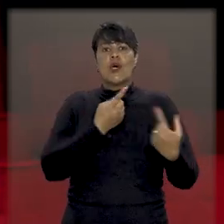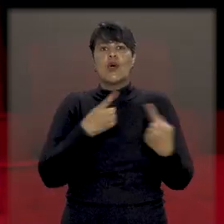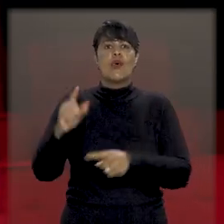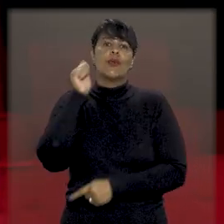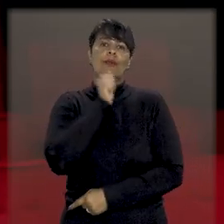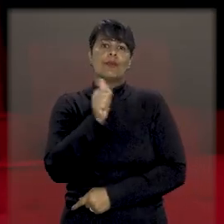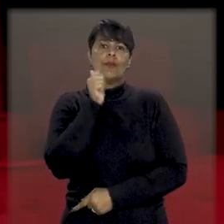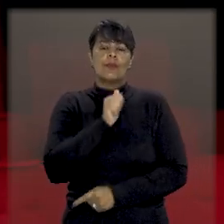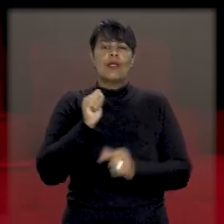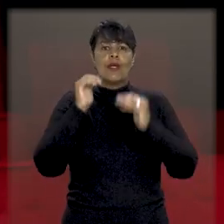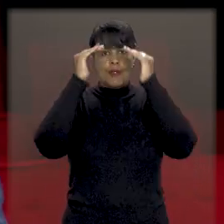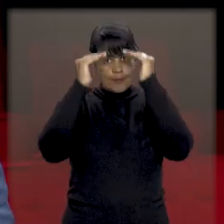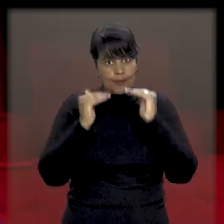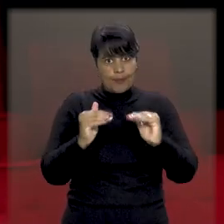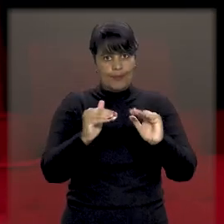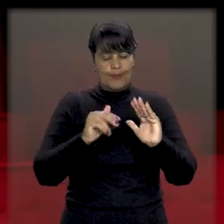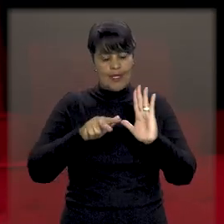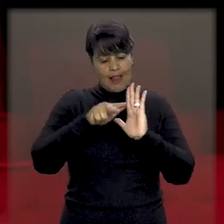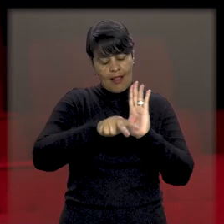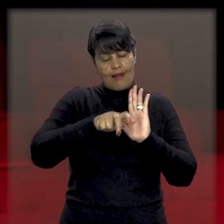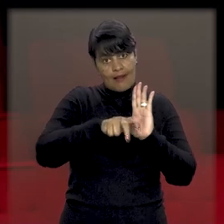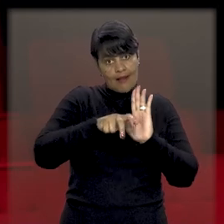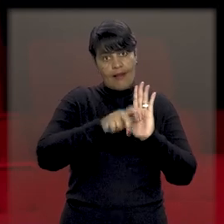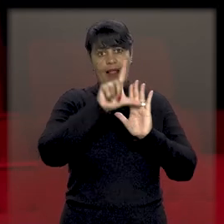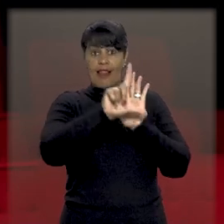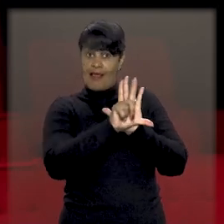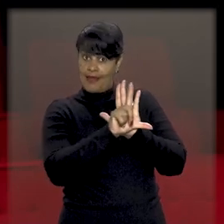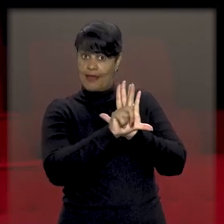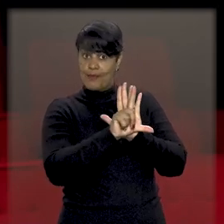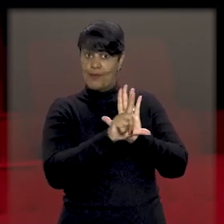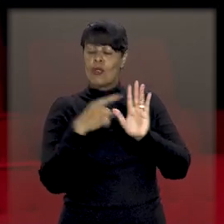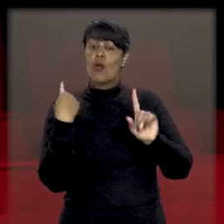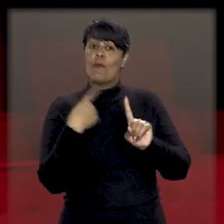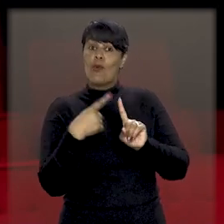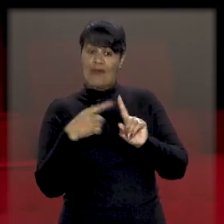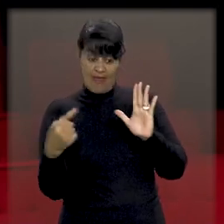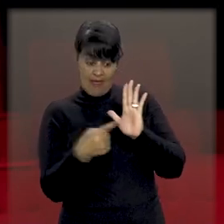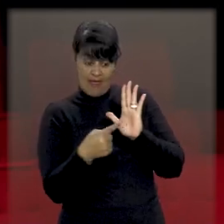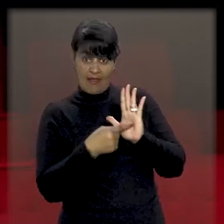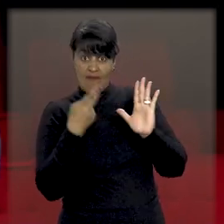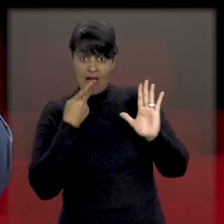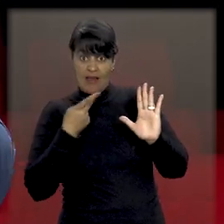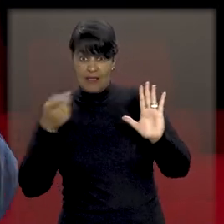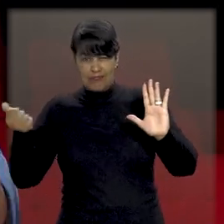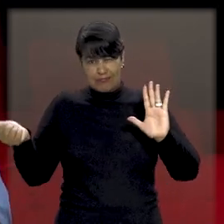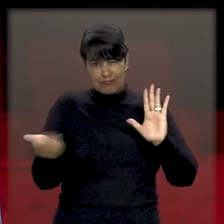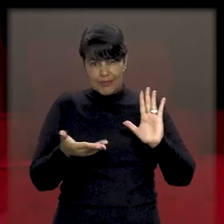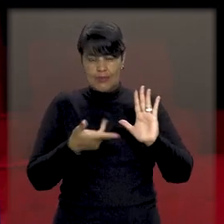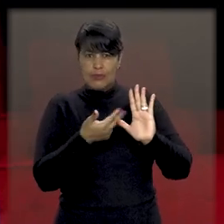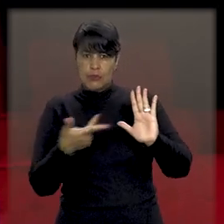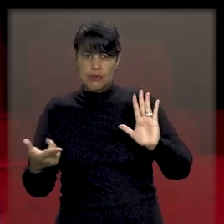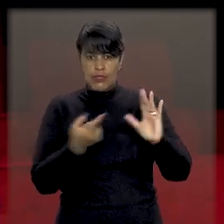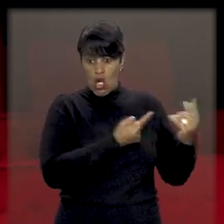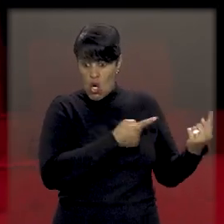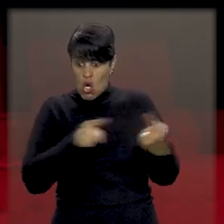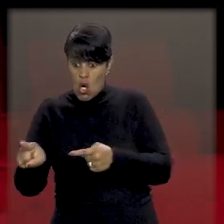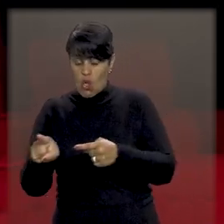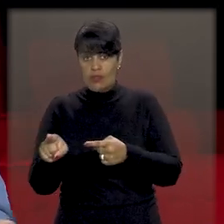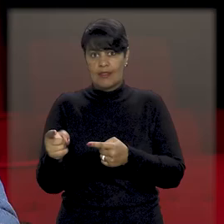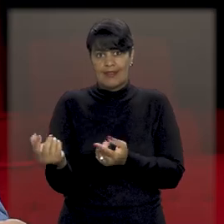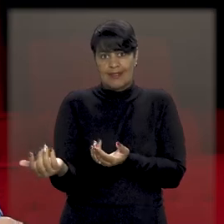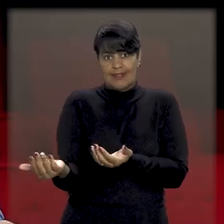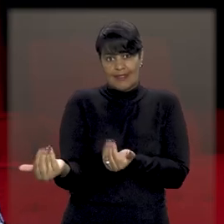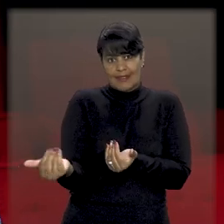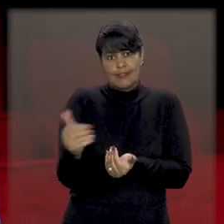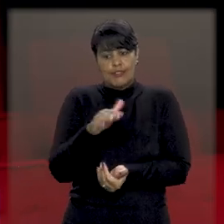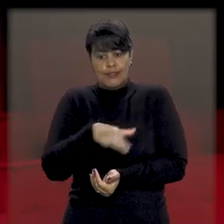nos termos da Lei Maria da Penha, uma vez que a satisfação da lacívia por um adulto em detrimento de uma criança não